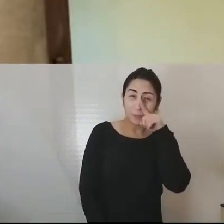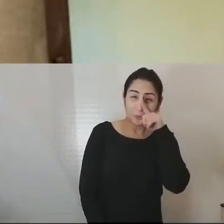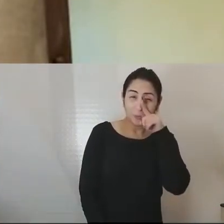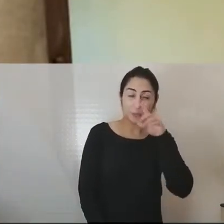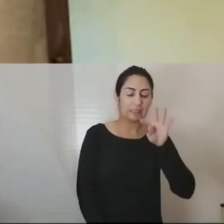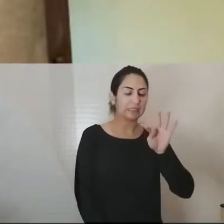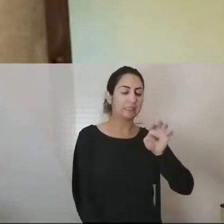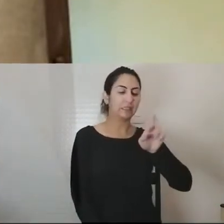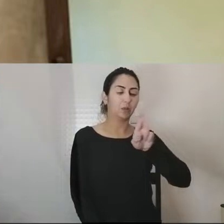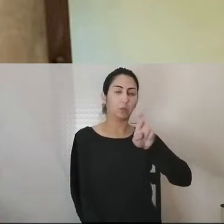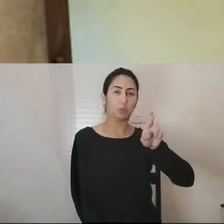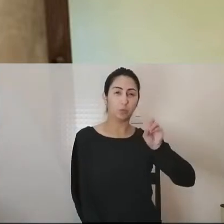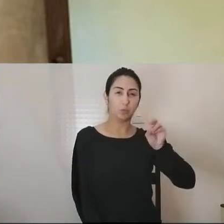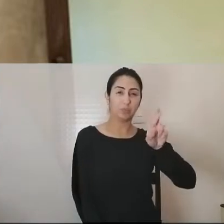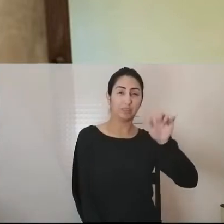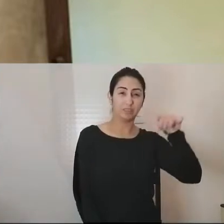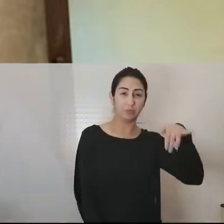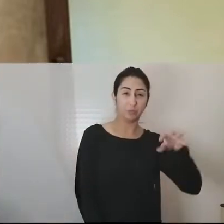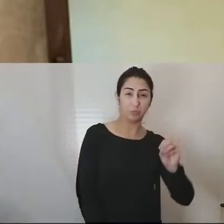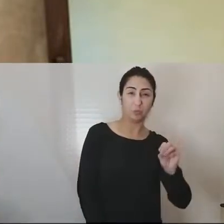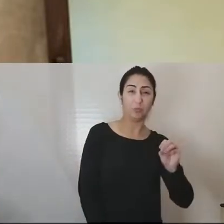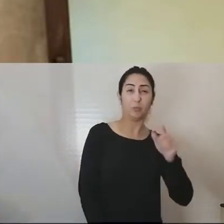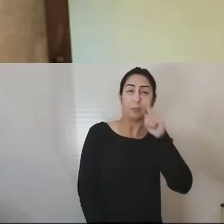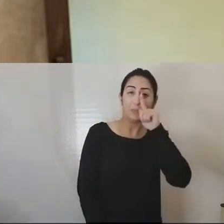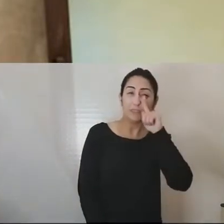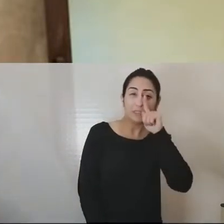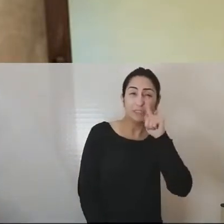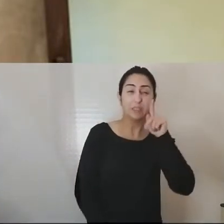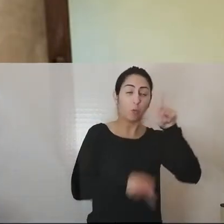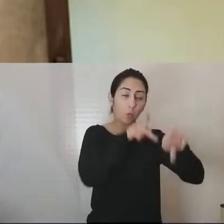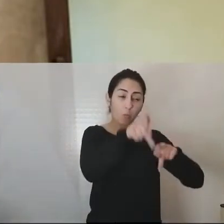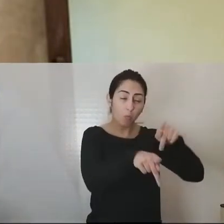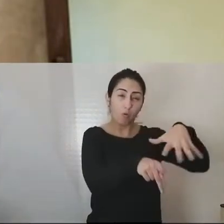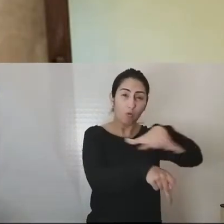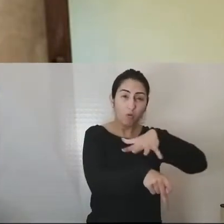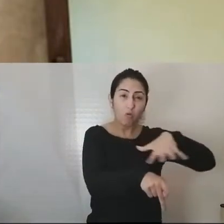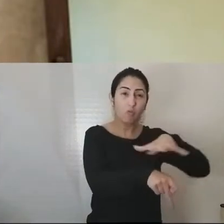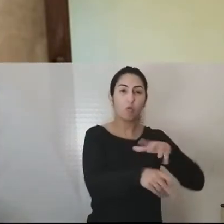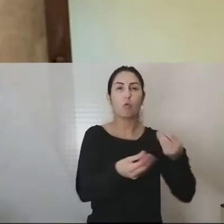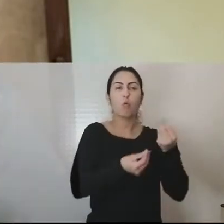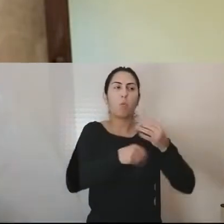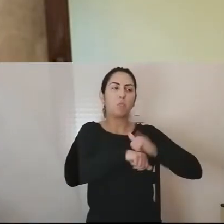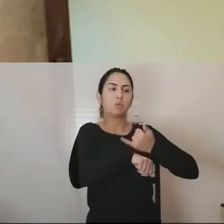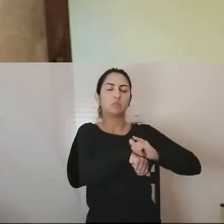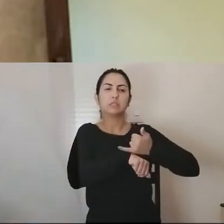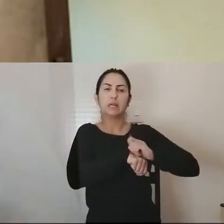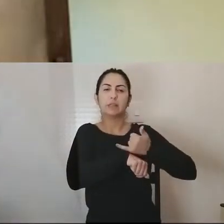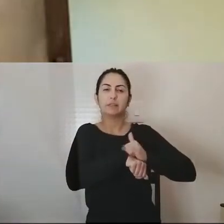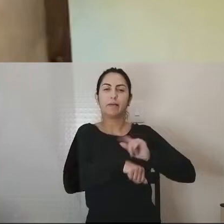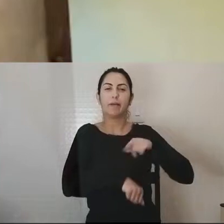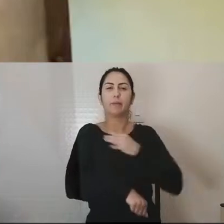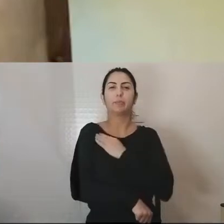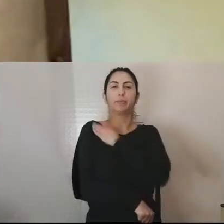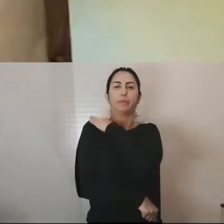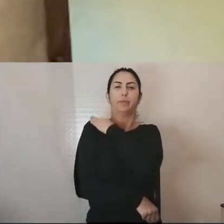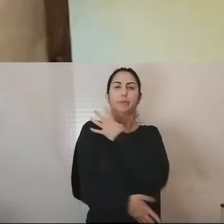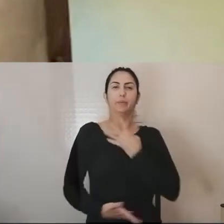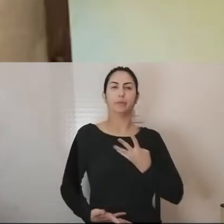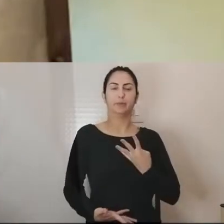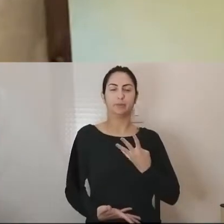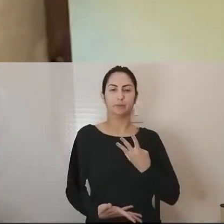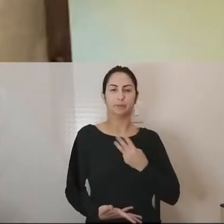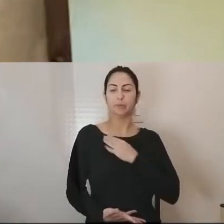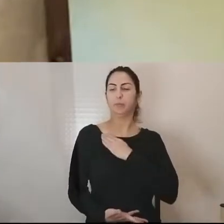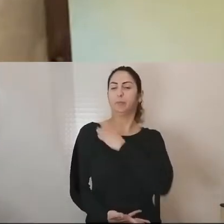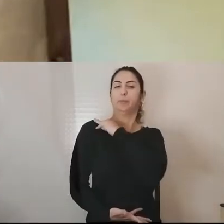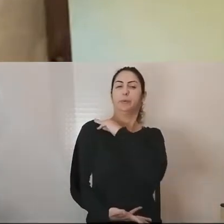atororizar uma inteira população e nação como estratégia militar de intimidação,